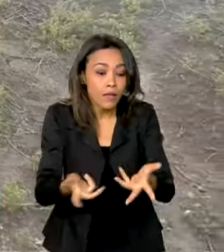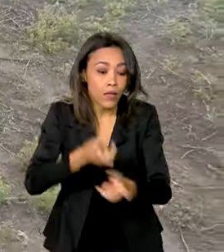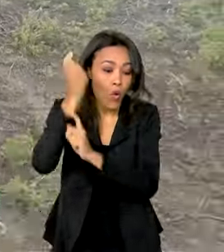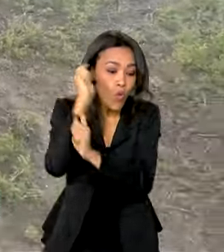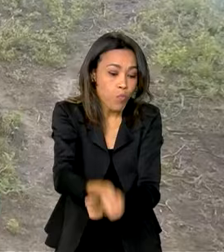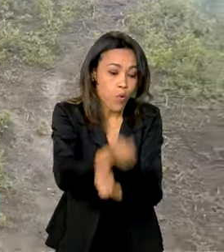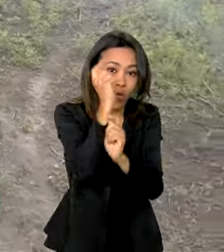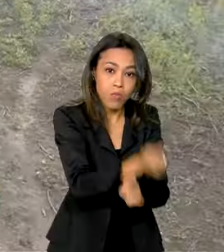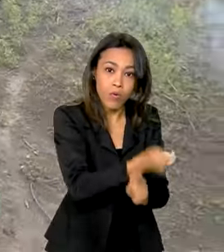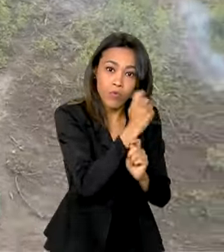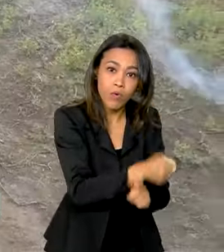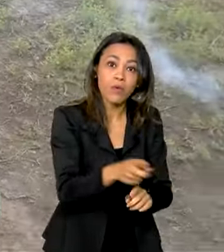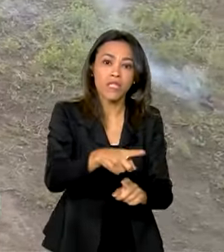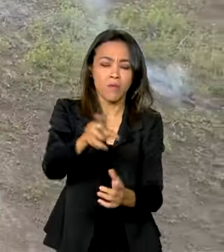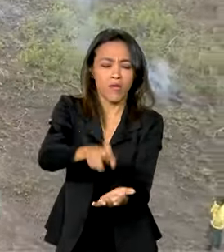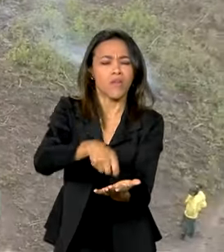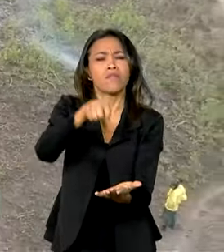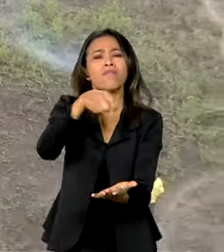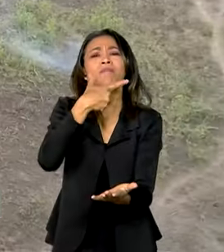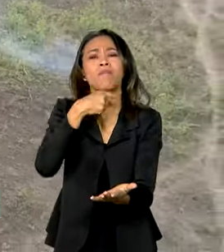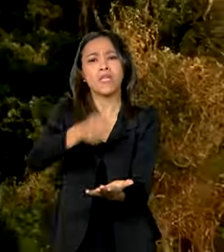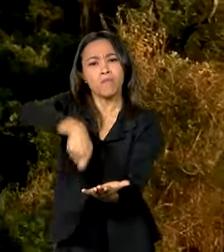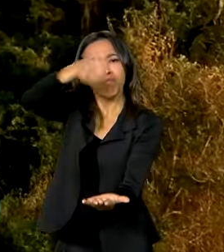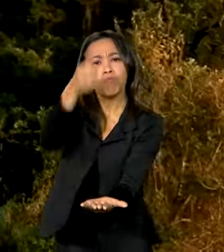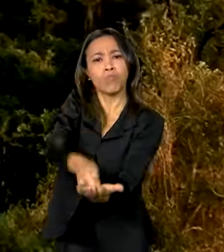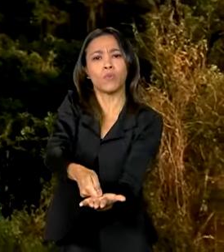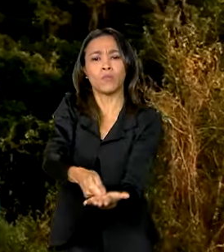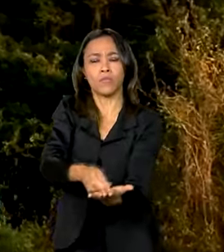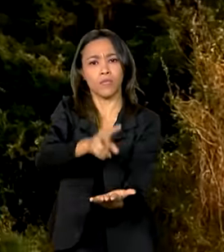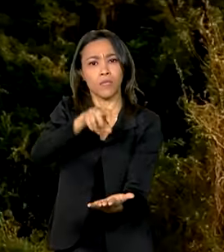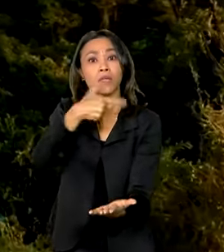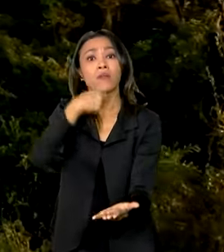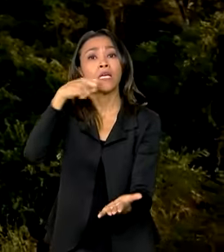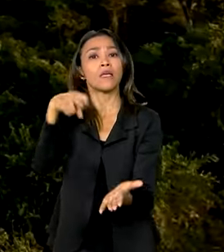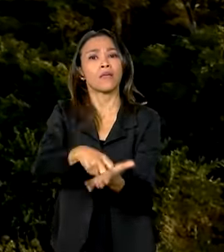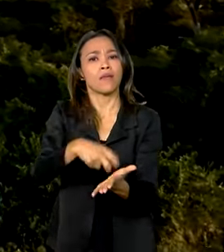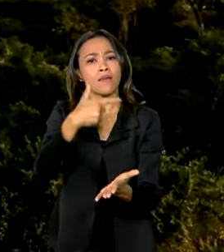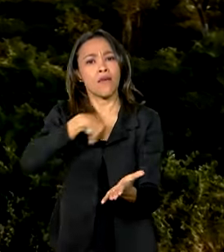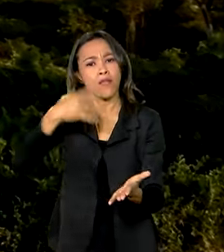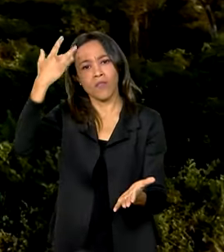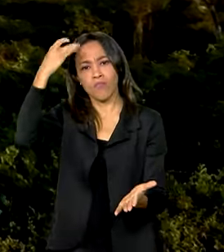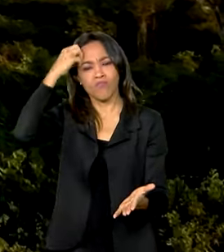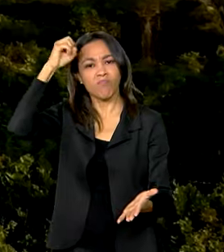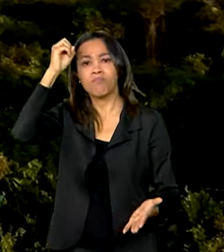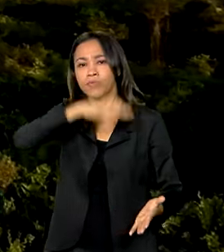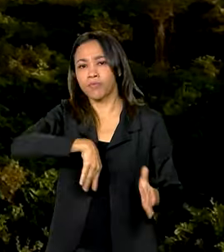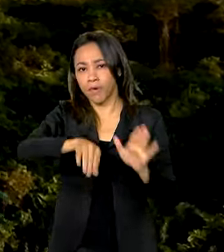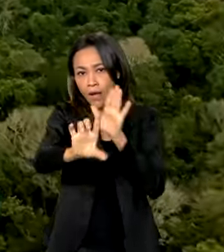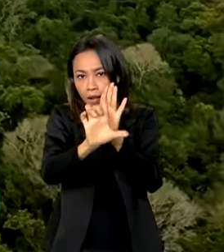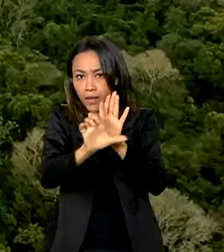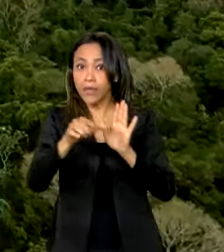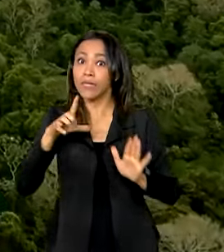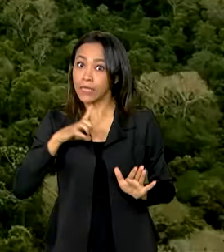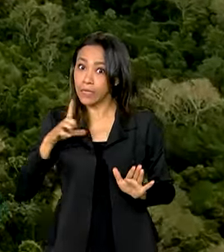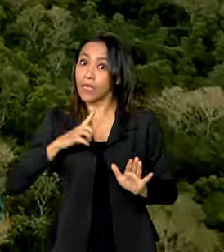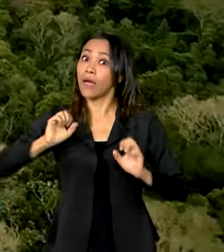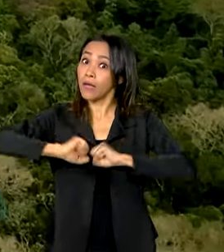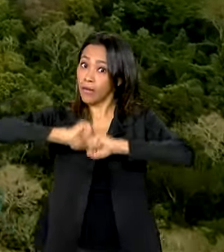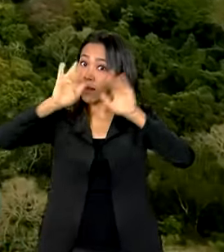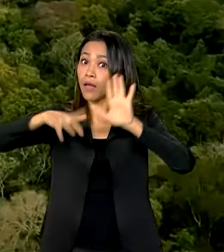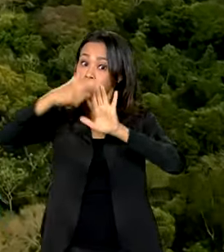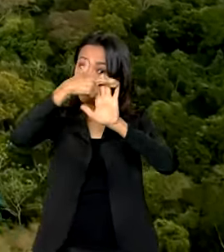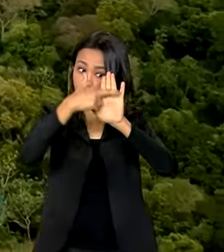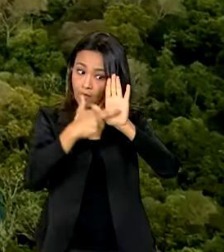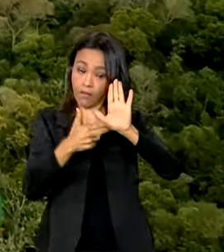aumentar as medidas punitivas para os infratores. Essas novas legislações visam estabelecer diretrizes mais claras e